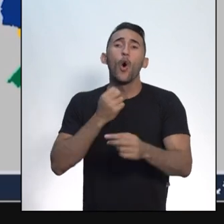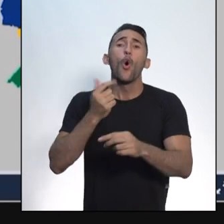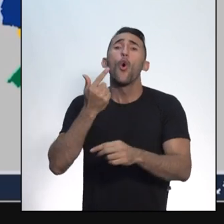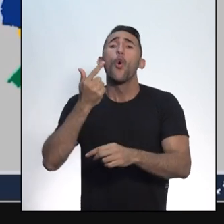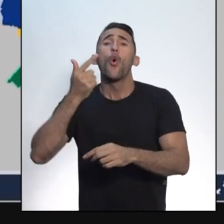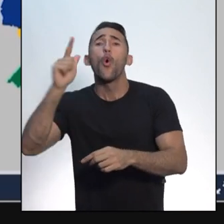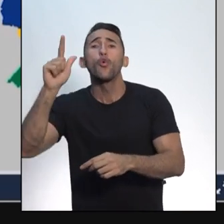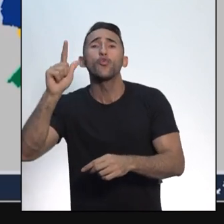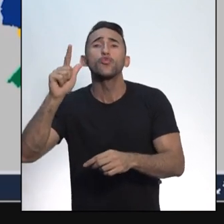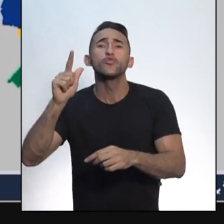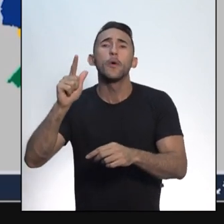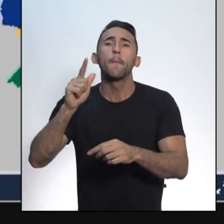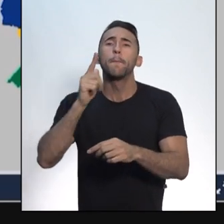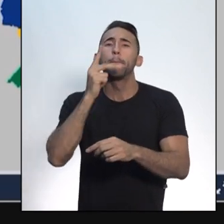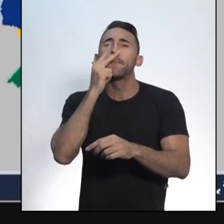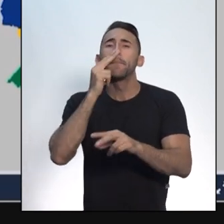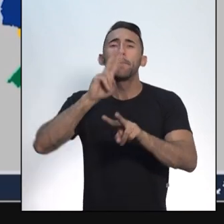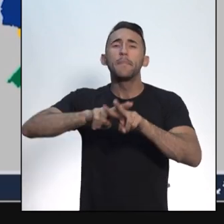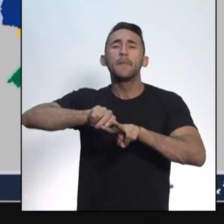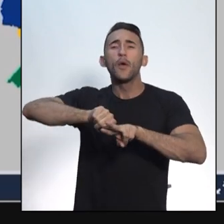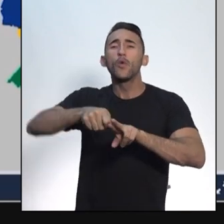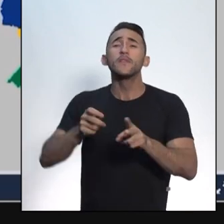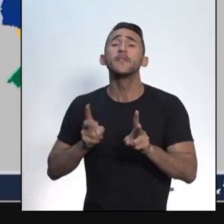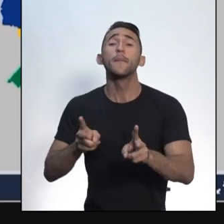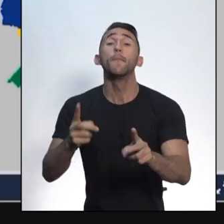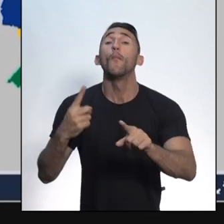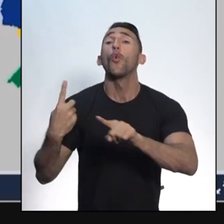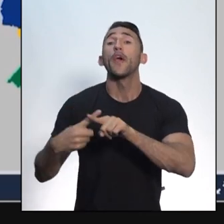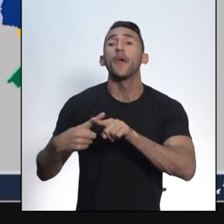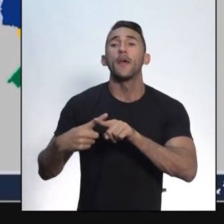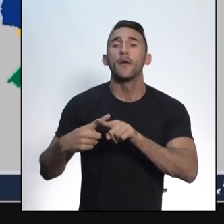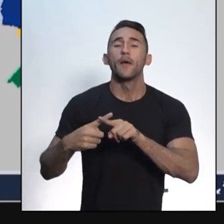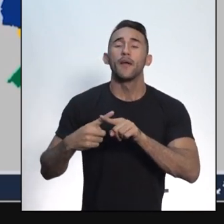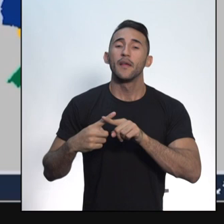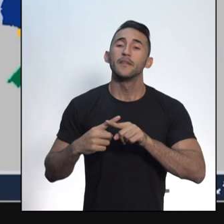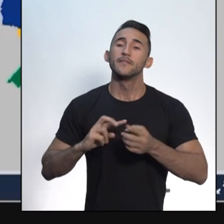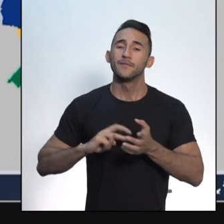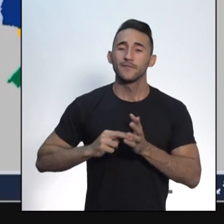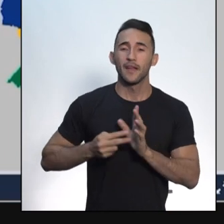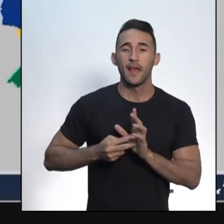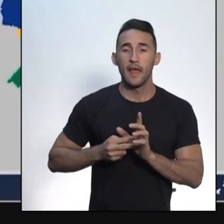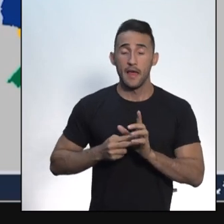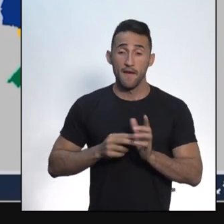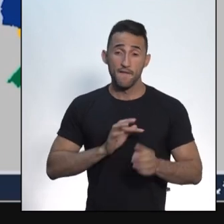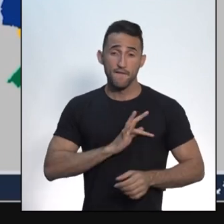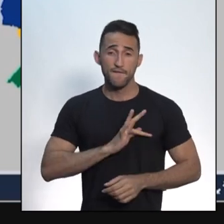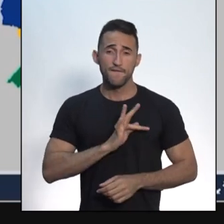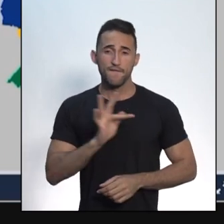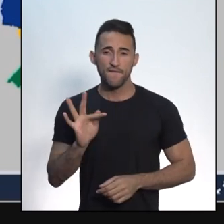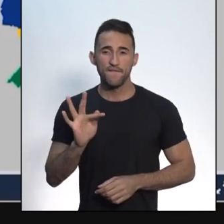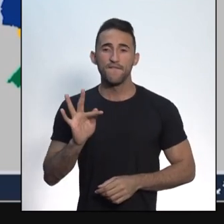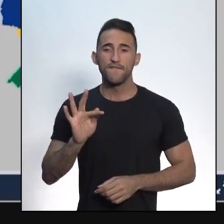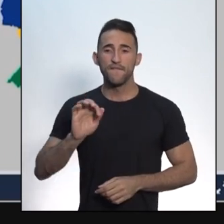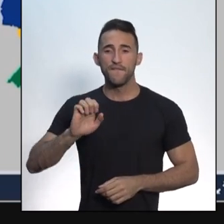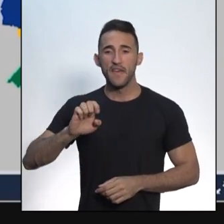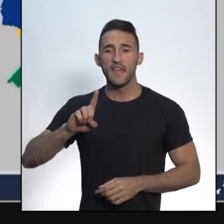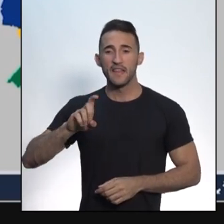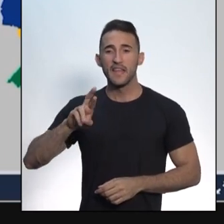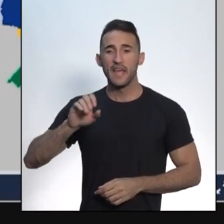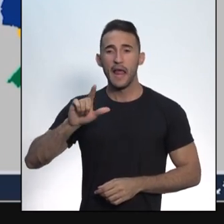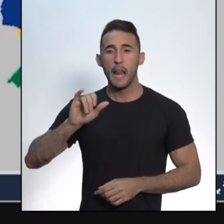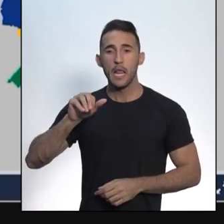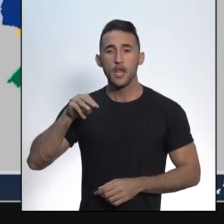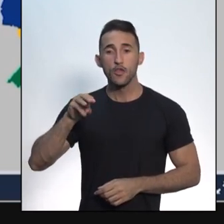outros estados em que a pena máxima é a prisão perpétua? Porque o federalismo dos Estados